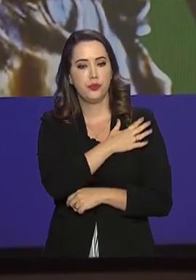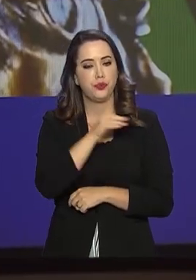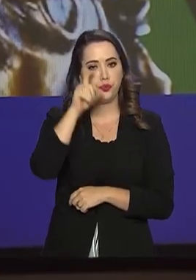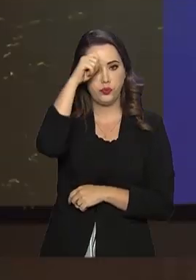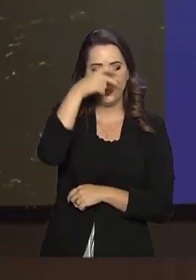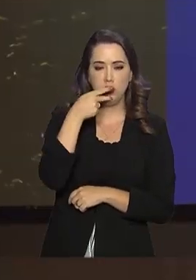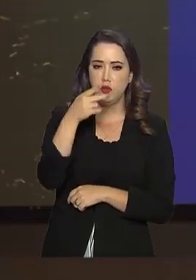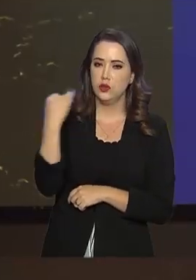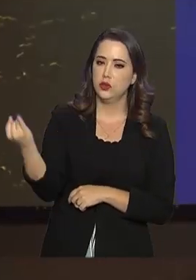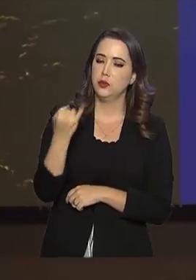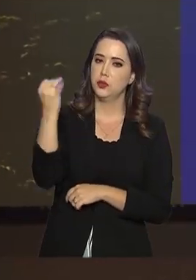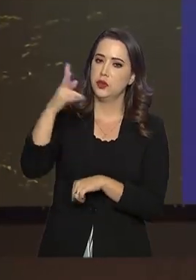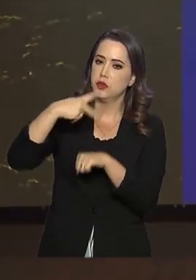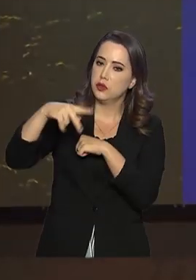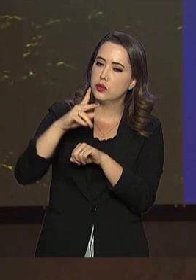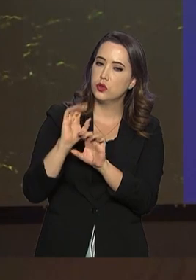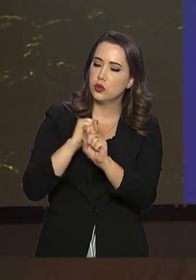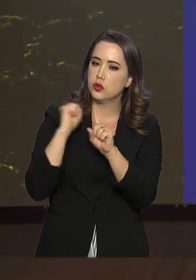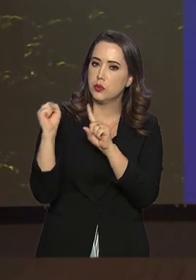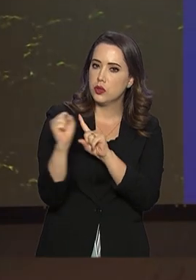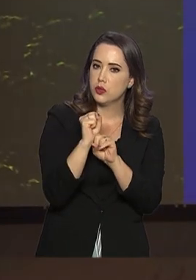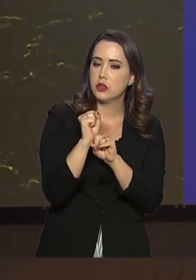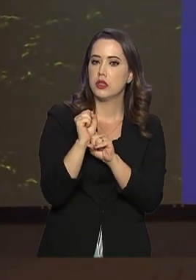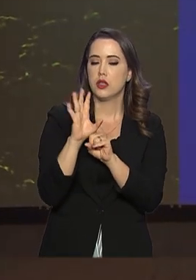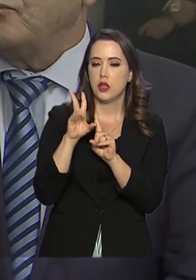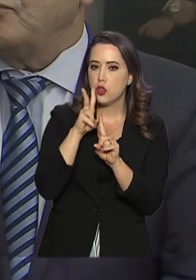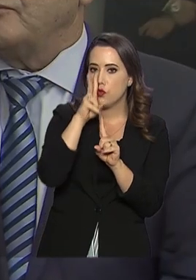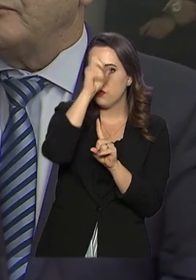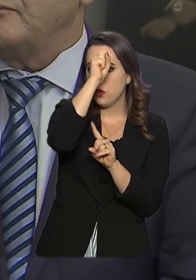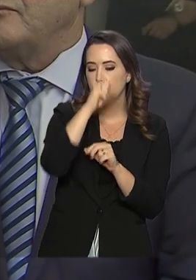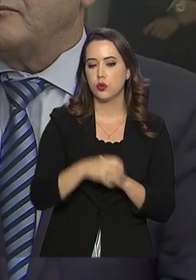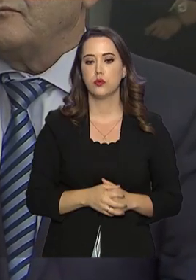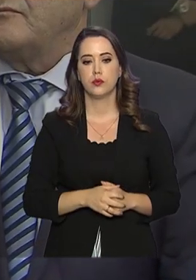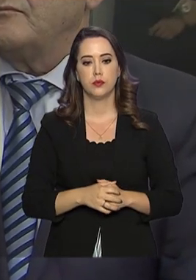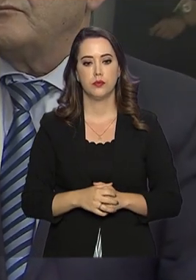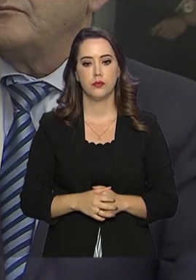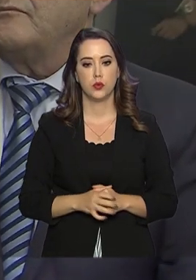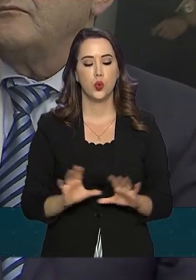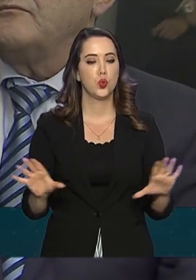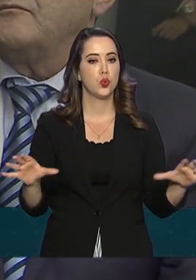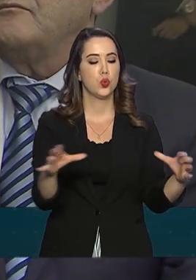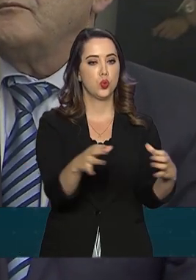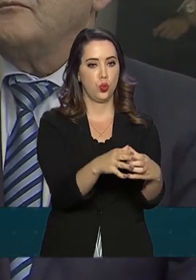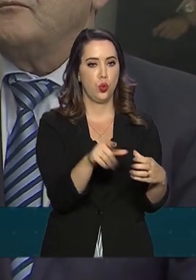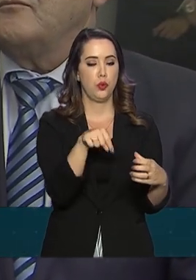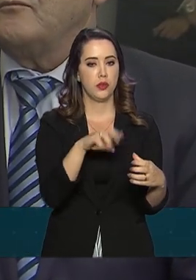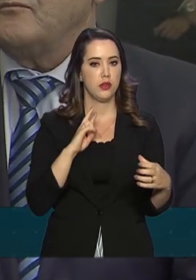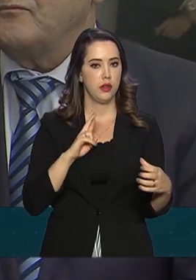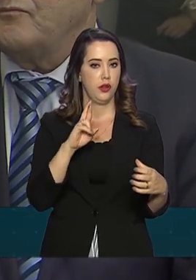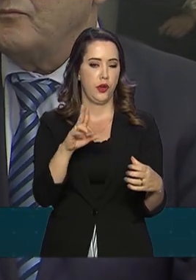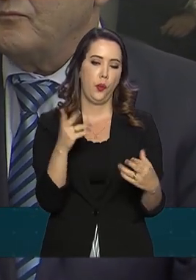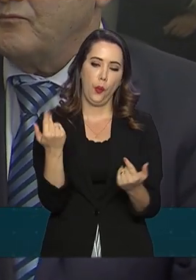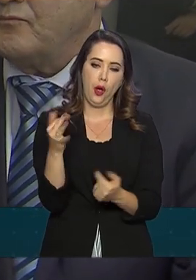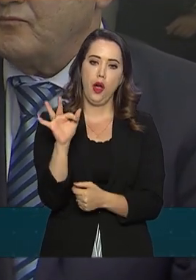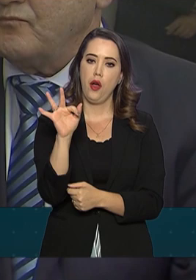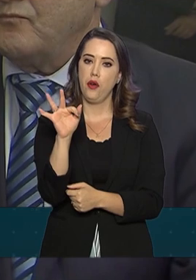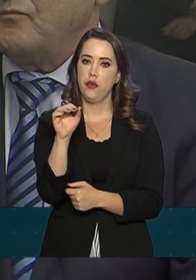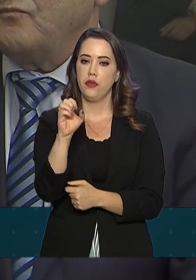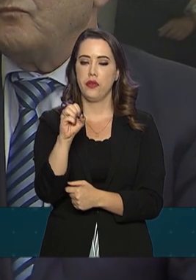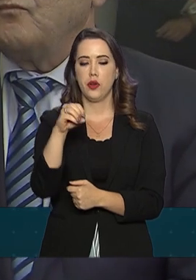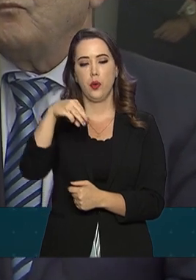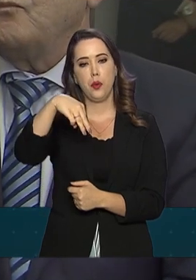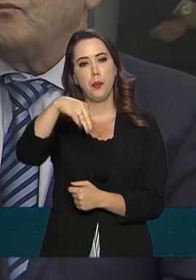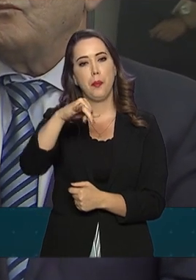importância para o país de ter uma sociedade civil forte. Os setores aqui representados, como a nossa Federação do Comércio, a